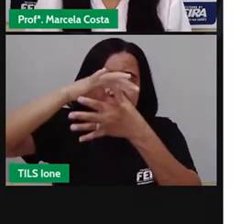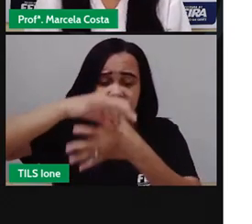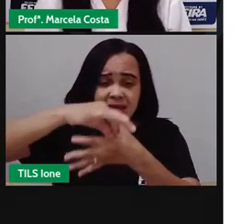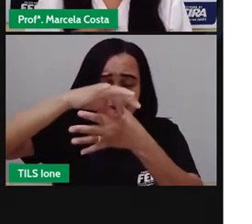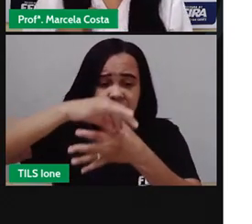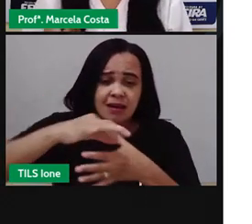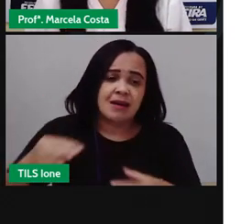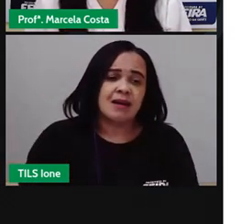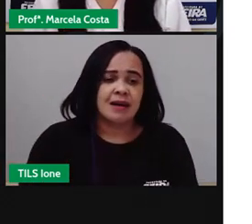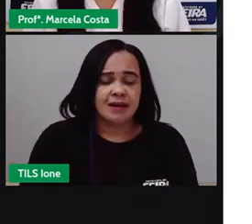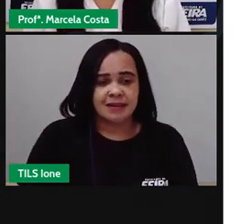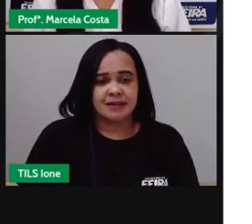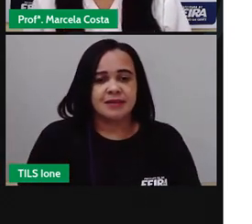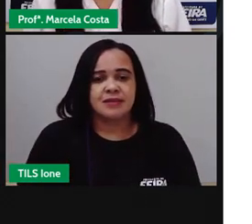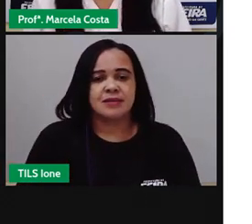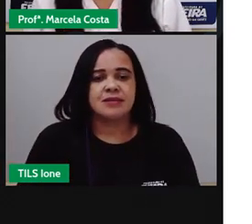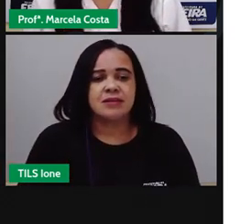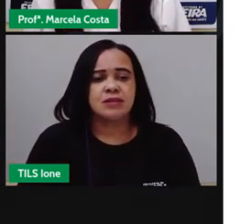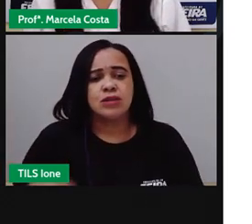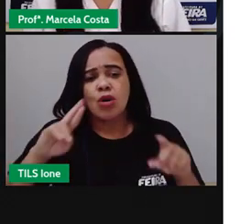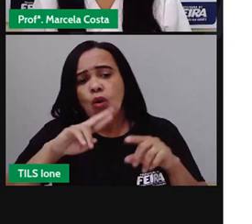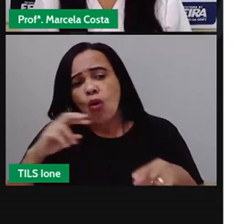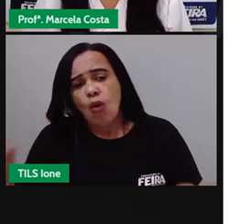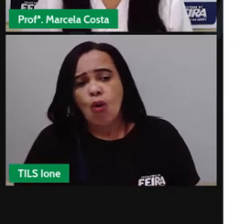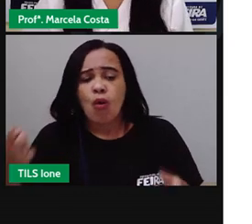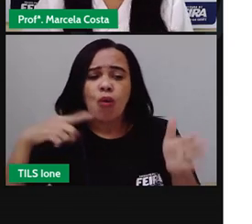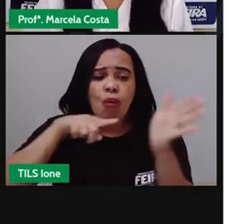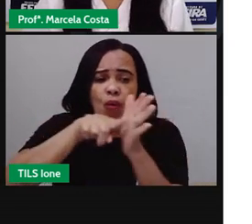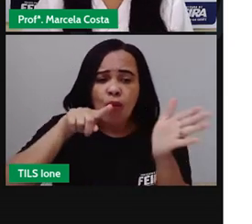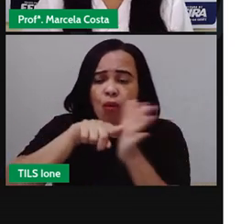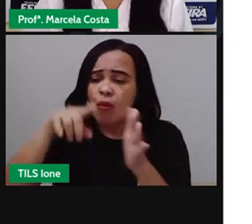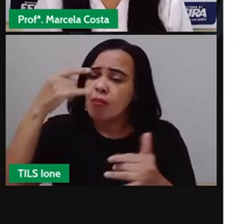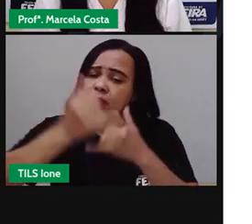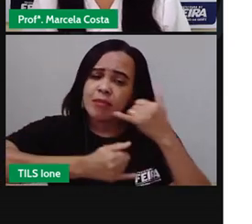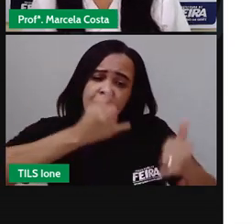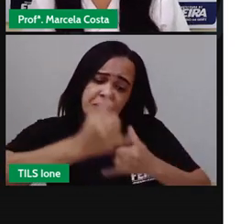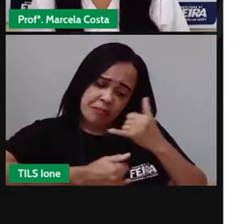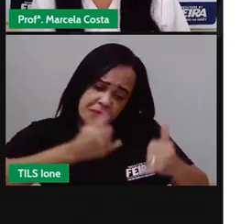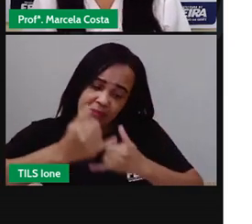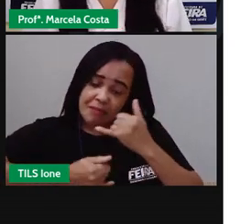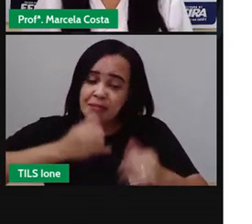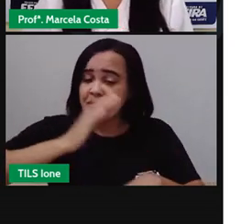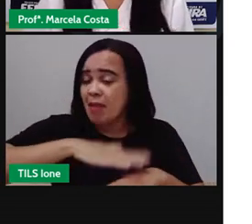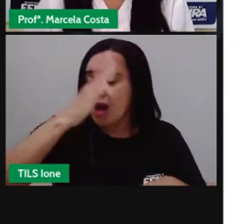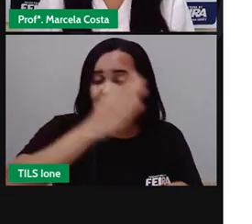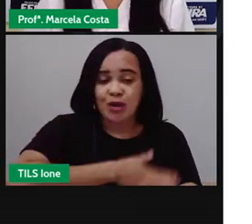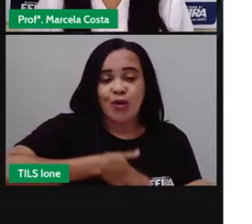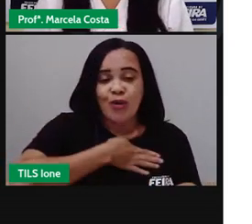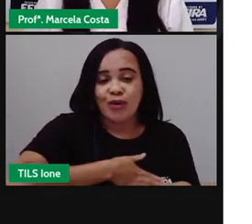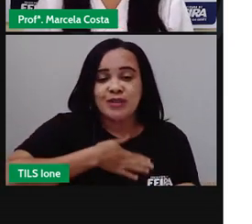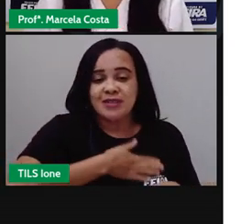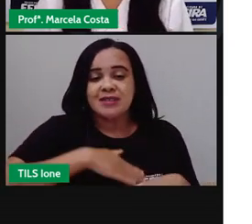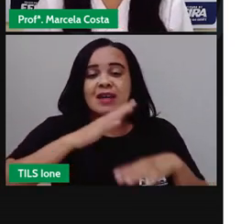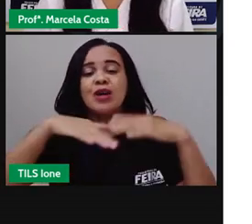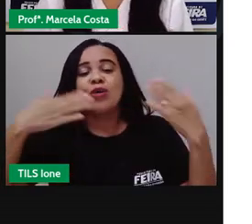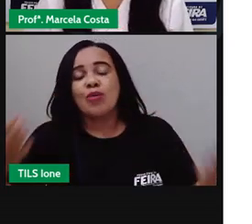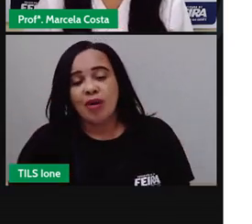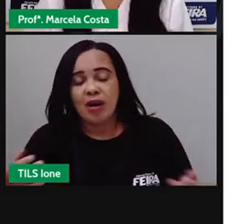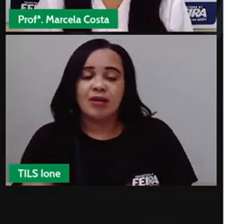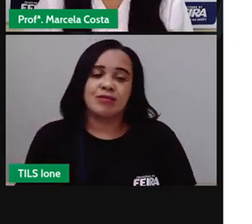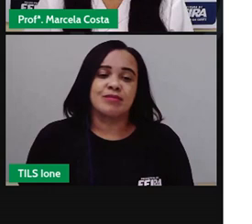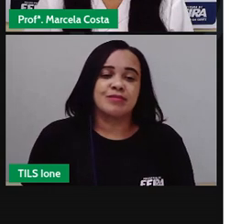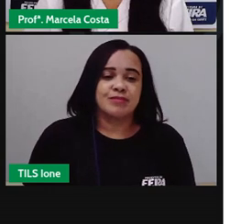ou você pode perguntar qual a sua brincadeira preferida amarelinha fix conte baleado